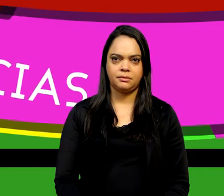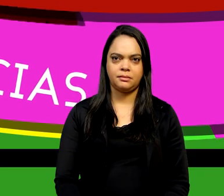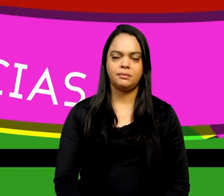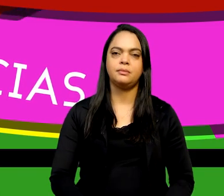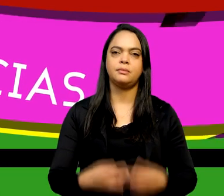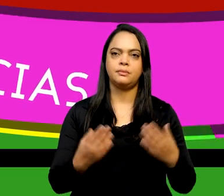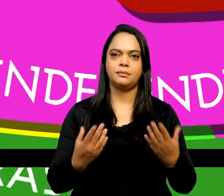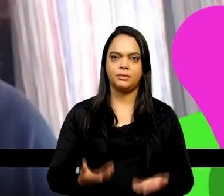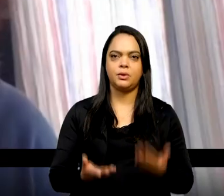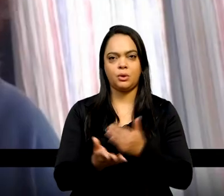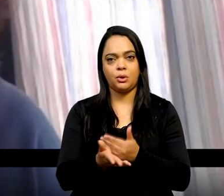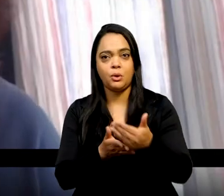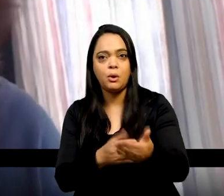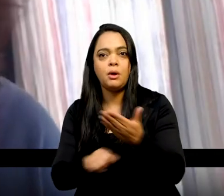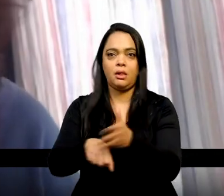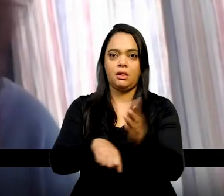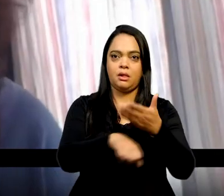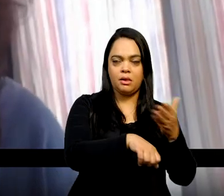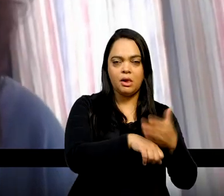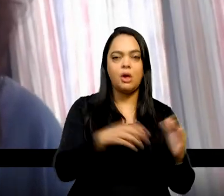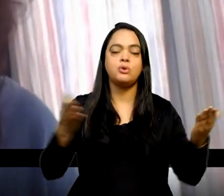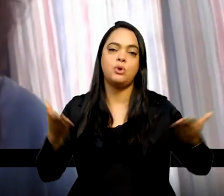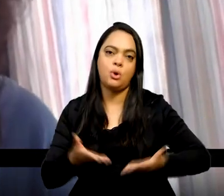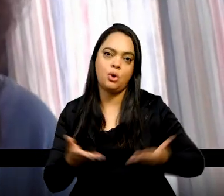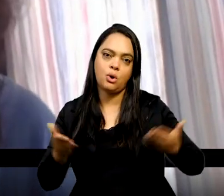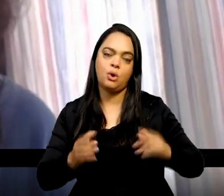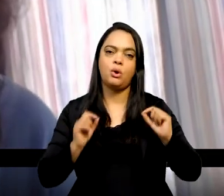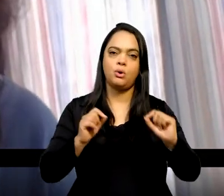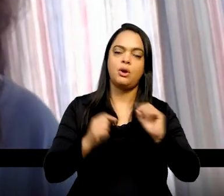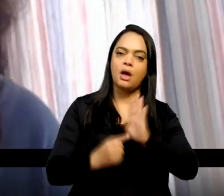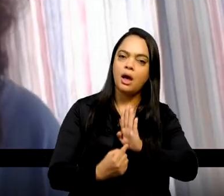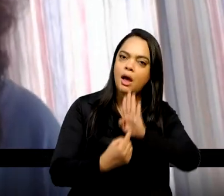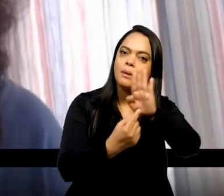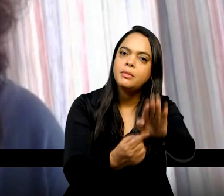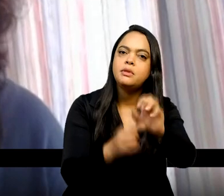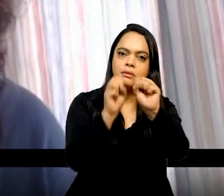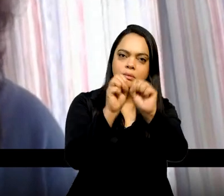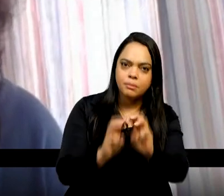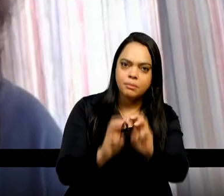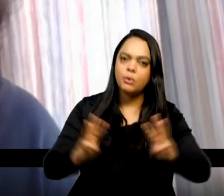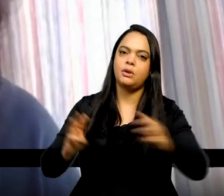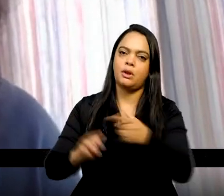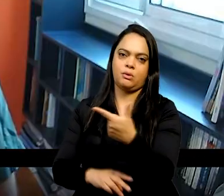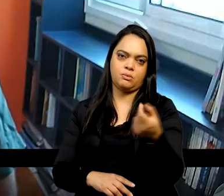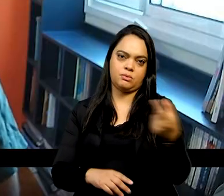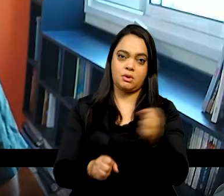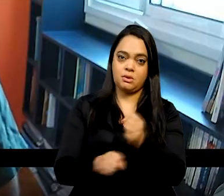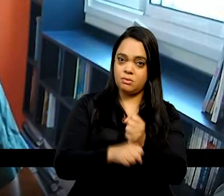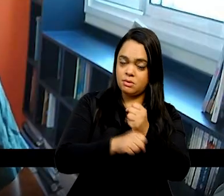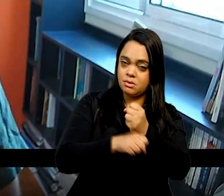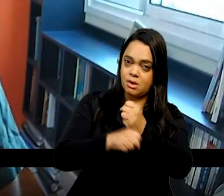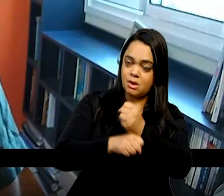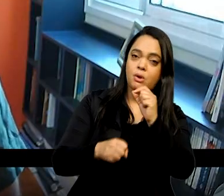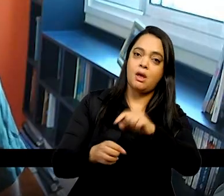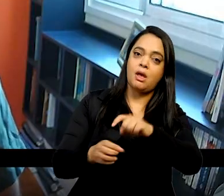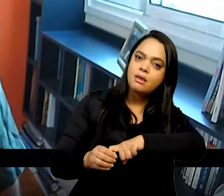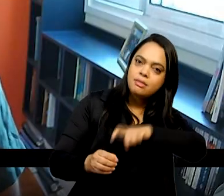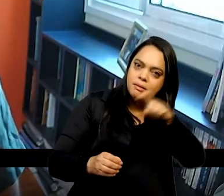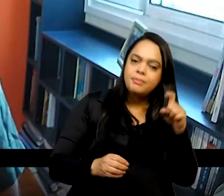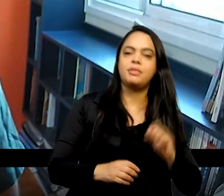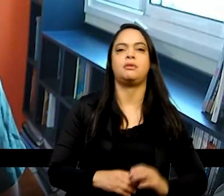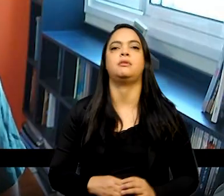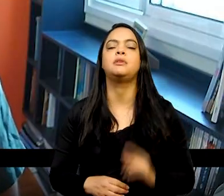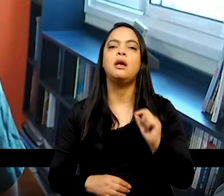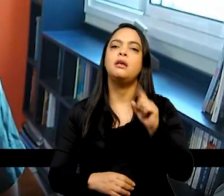Dando início às atividades de hoje, nós apresentamos o Portal do Bicentenário. Tem sombras, né? O